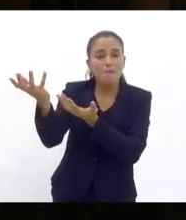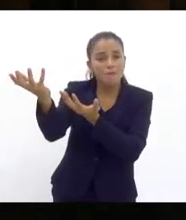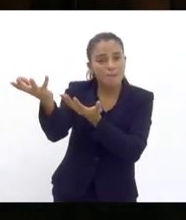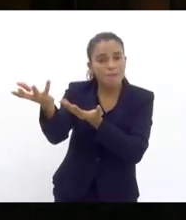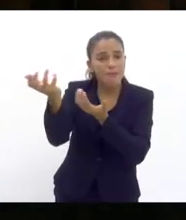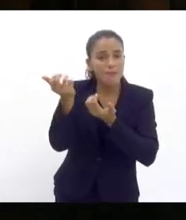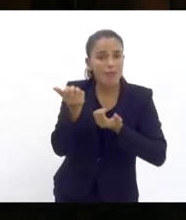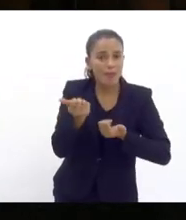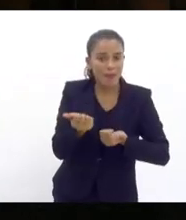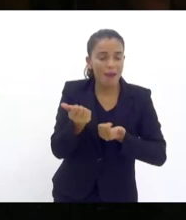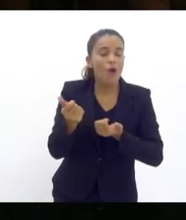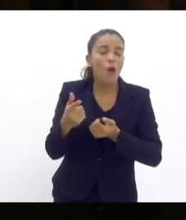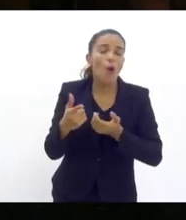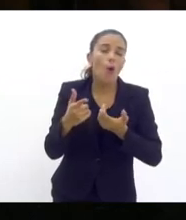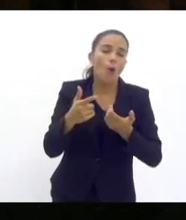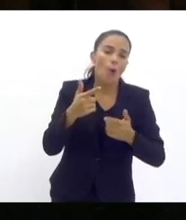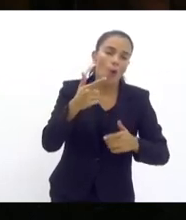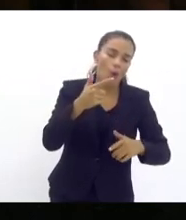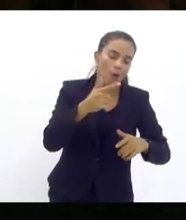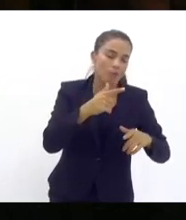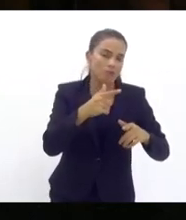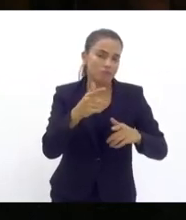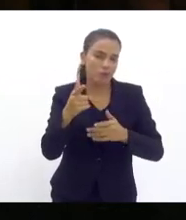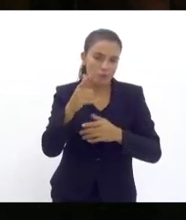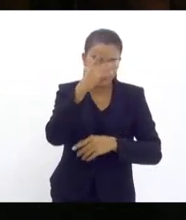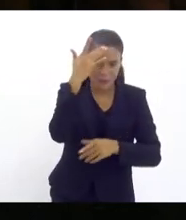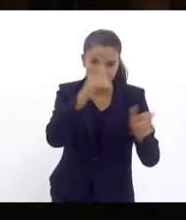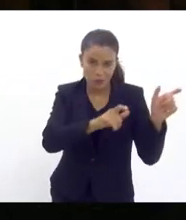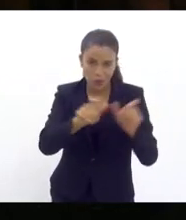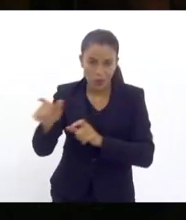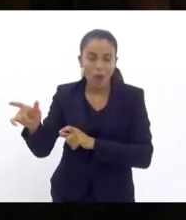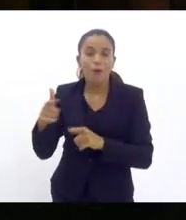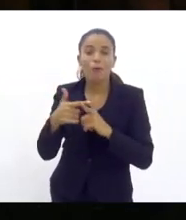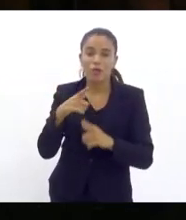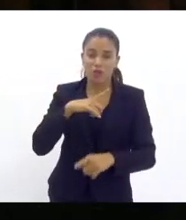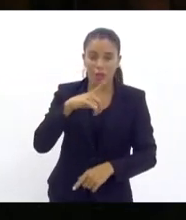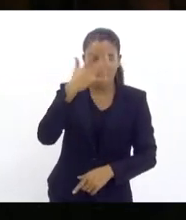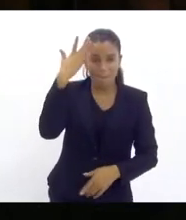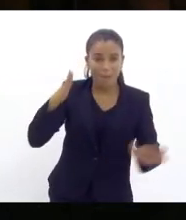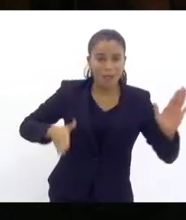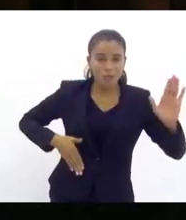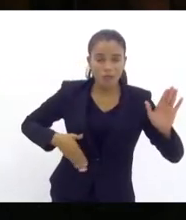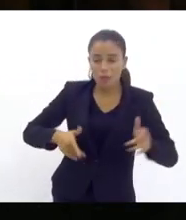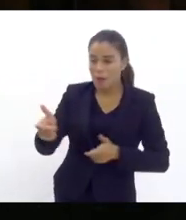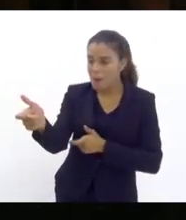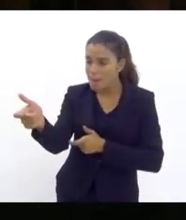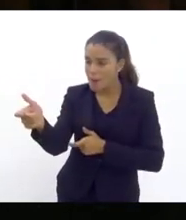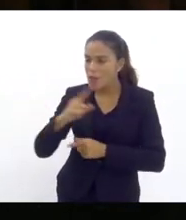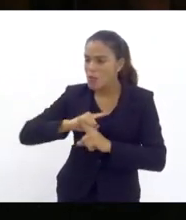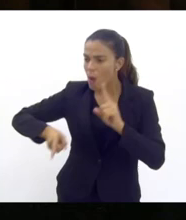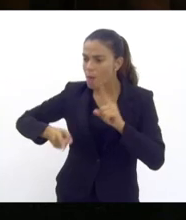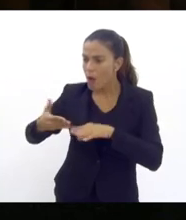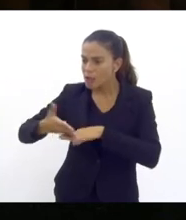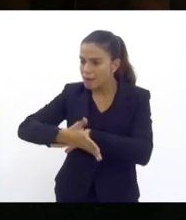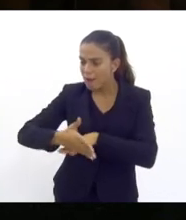em casa para levar para o tratamento com homens armados apontando arma dizendo que hora que pode passar que hora que não pode passar